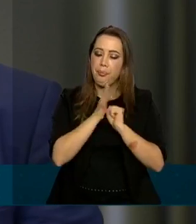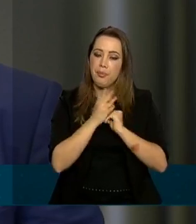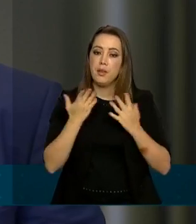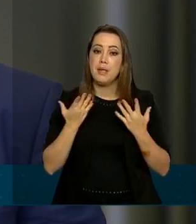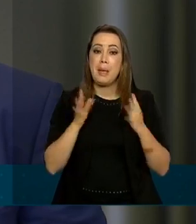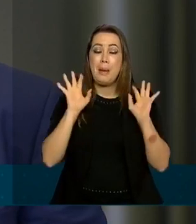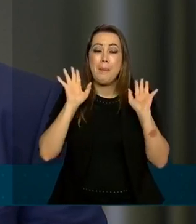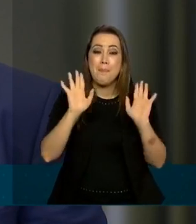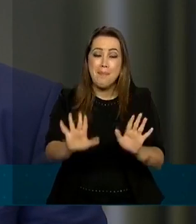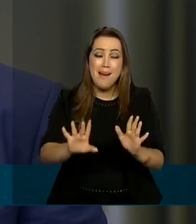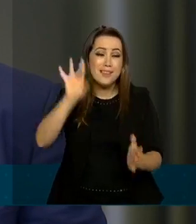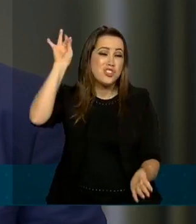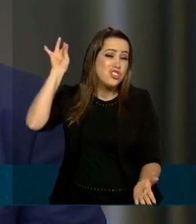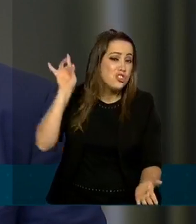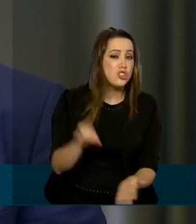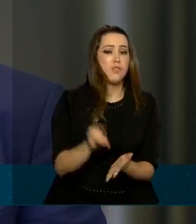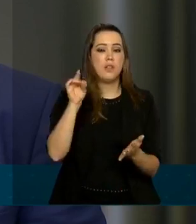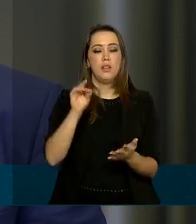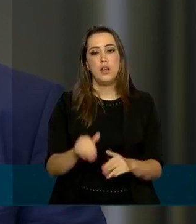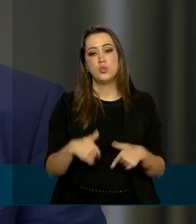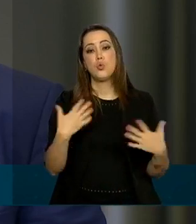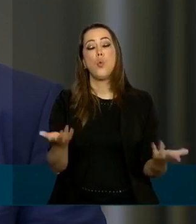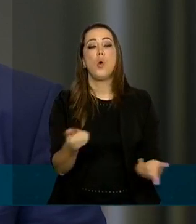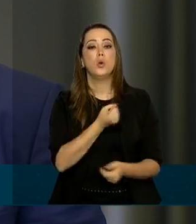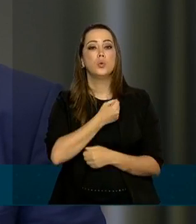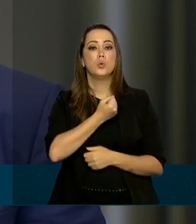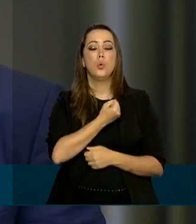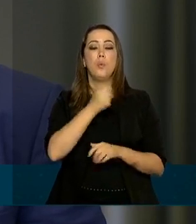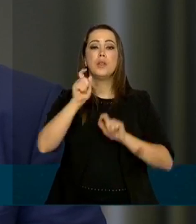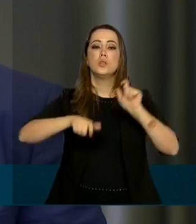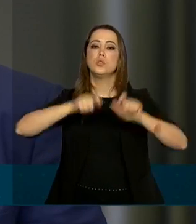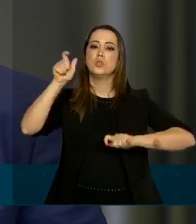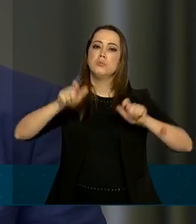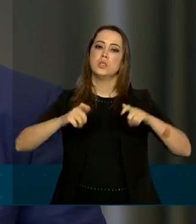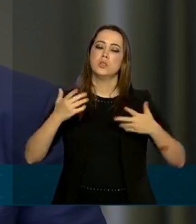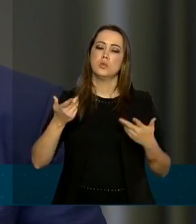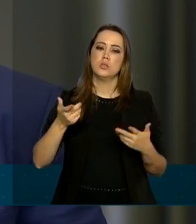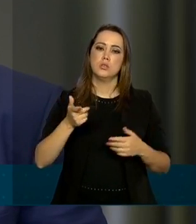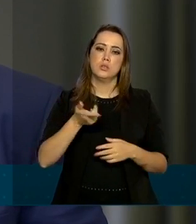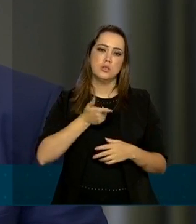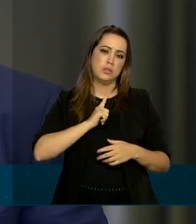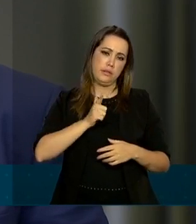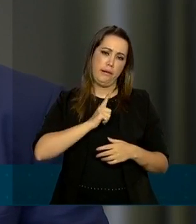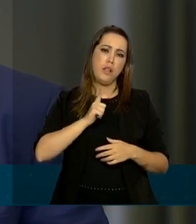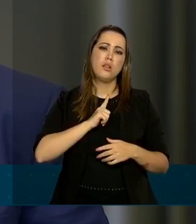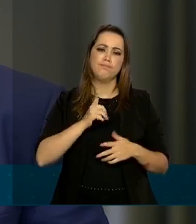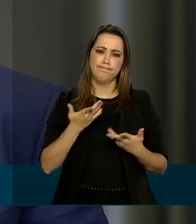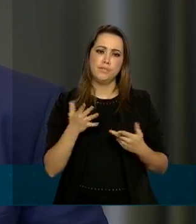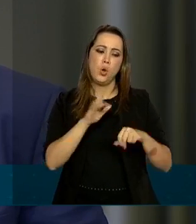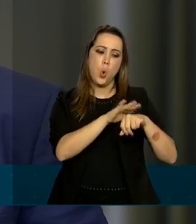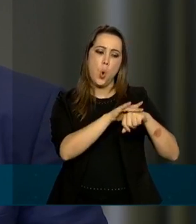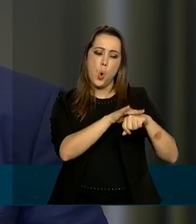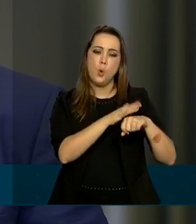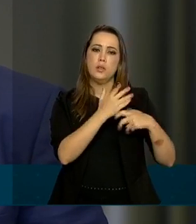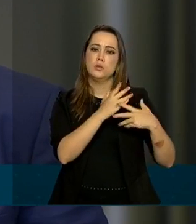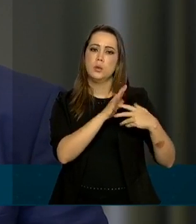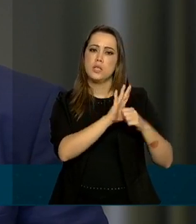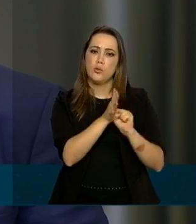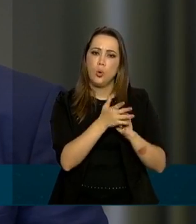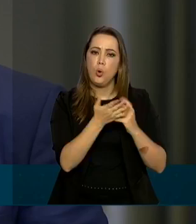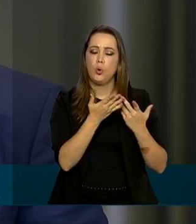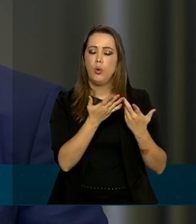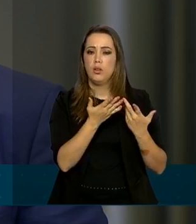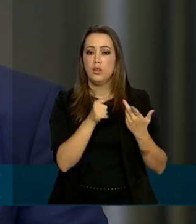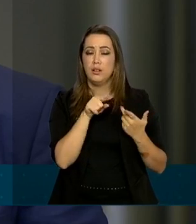efetivamente quantas pessoas estima-se que foram infectadas pela covid-19